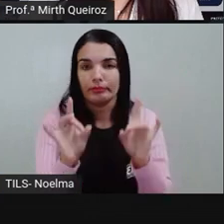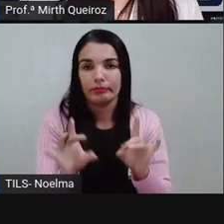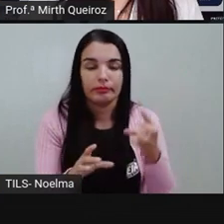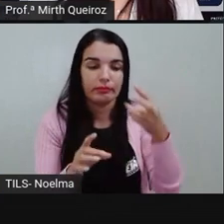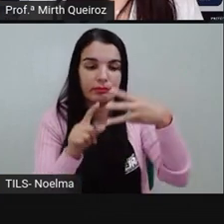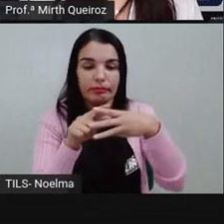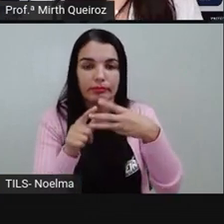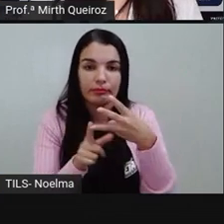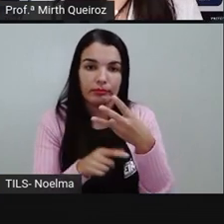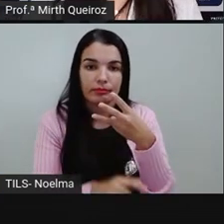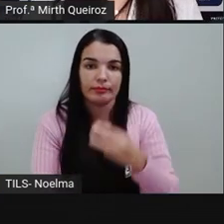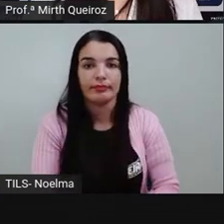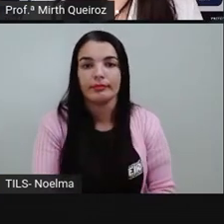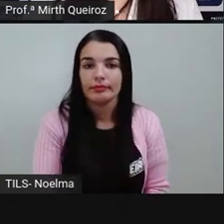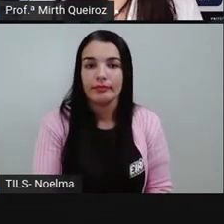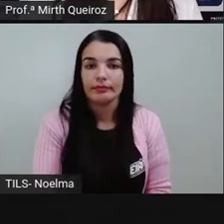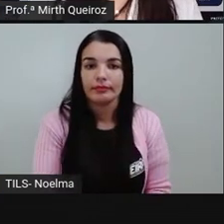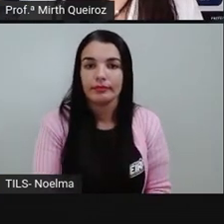do Sul.